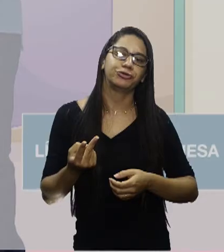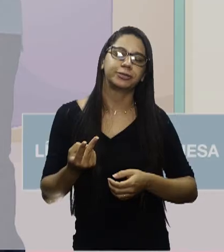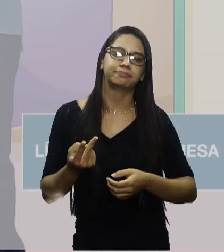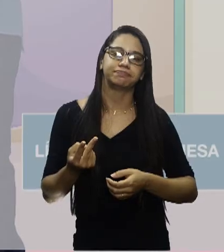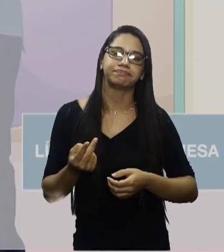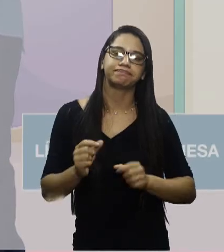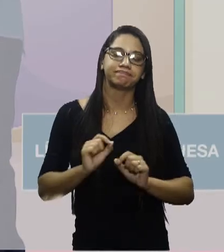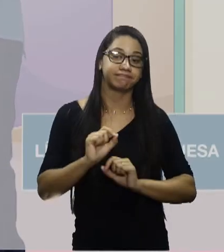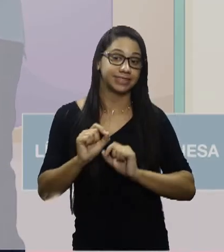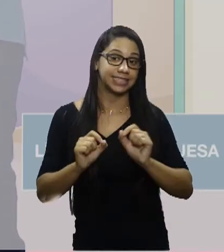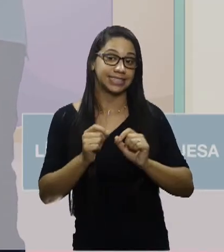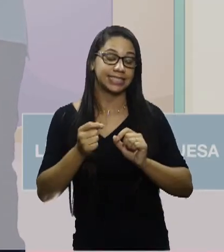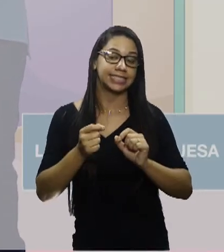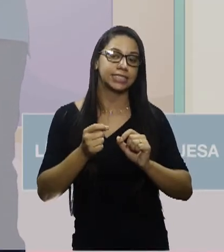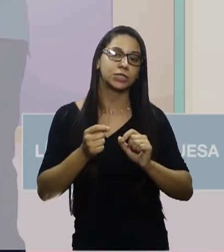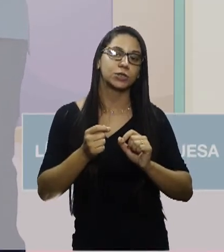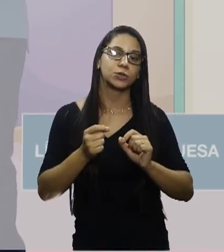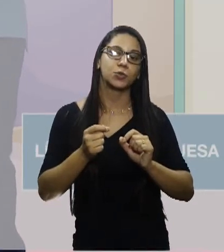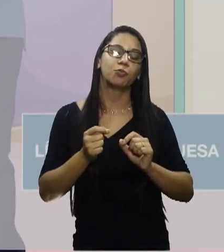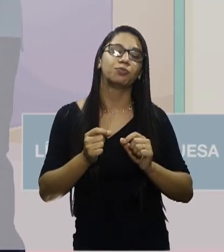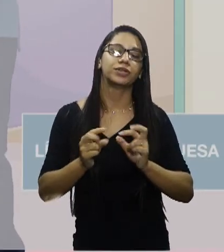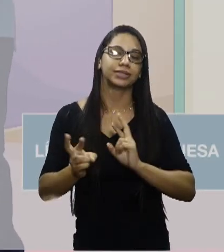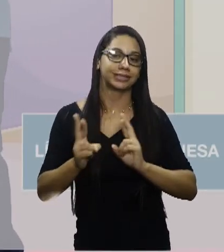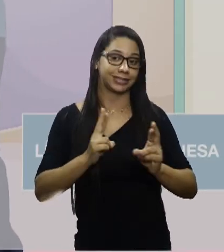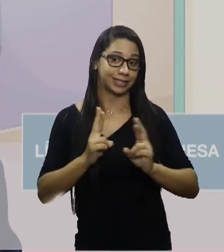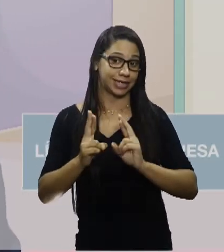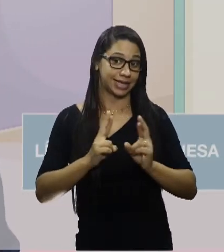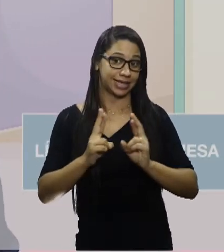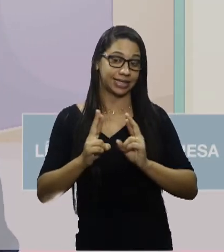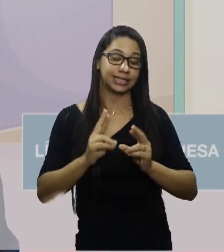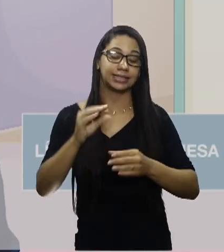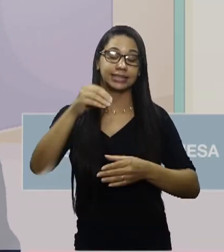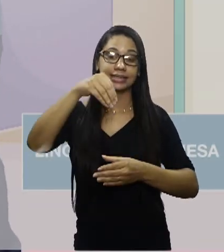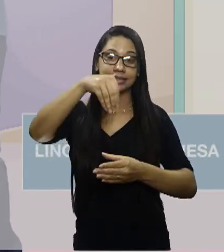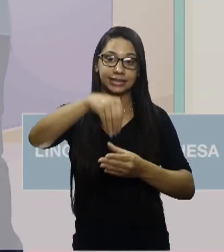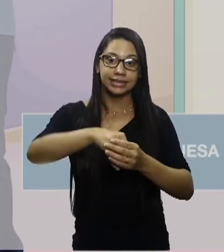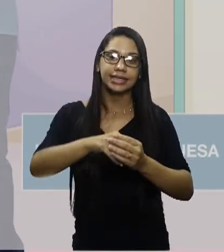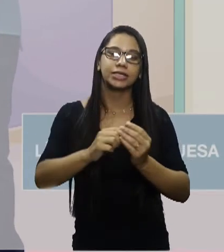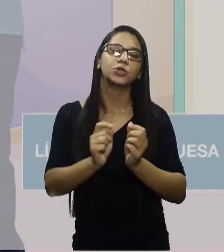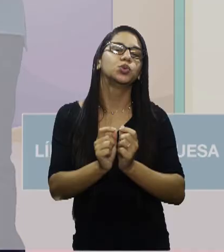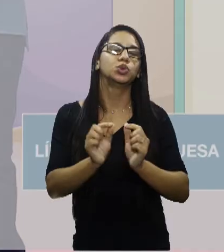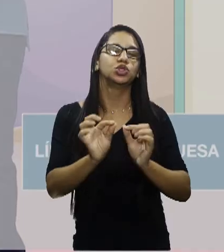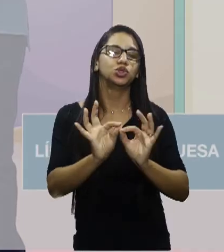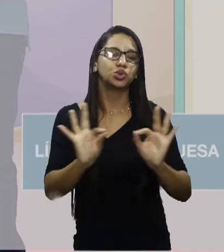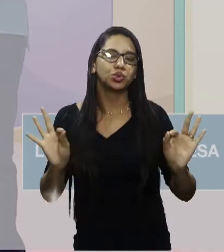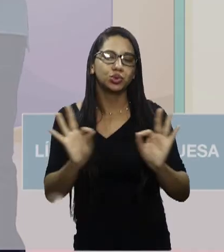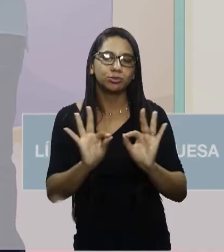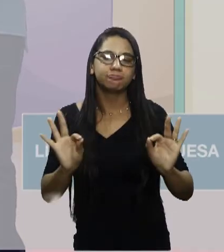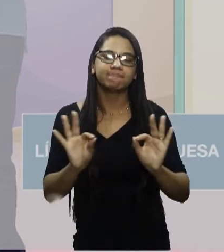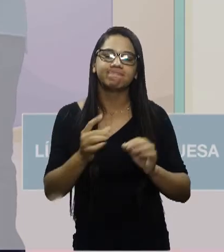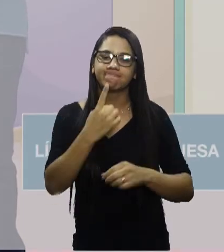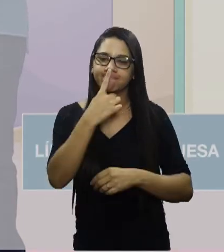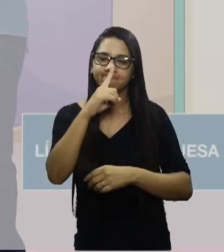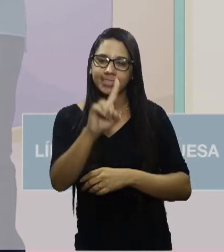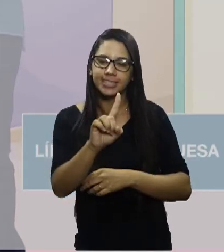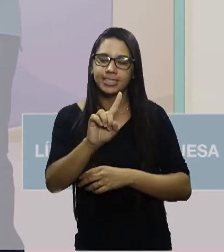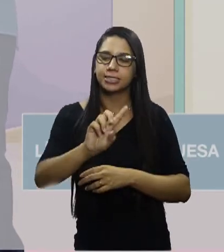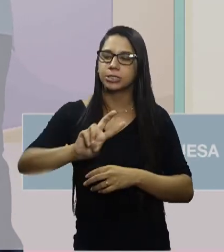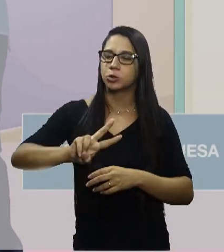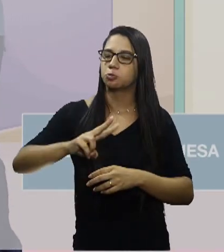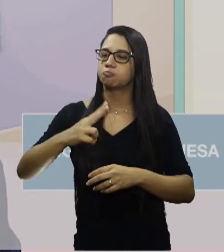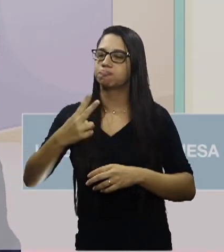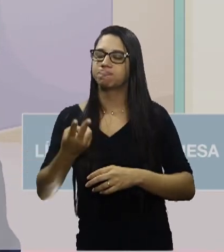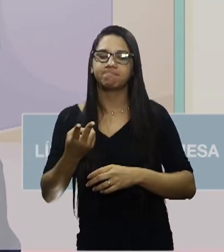coordenadas em que sua relação dentro de um período é expressa a ideia de contradição